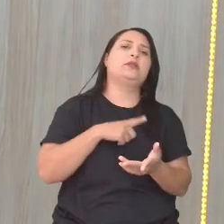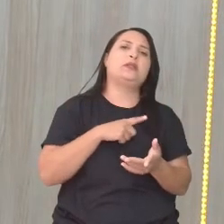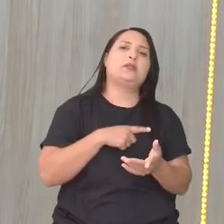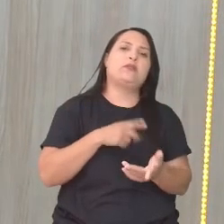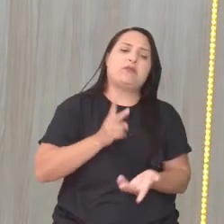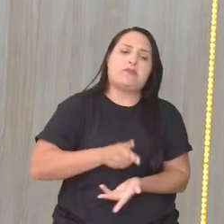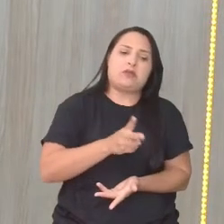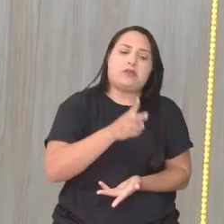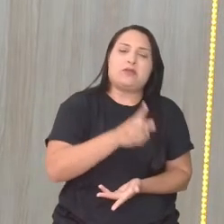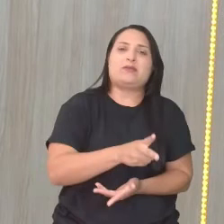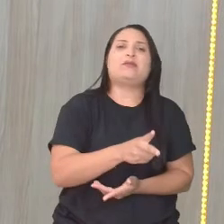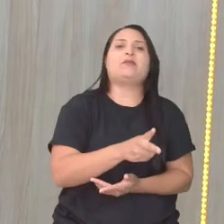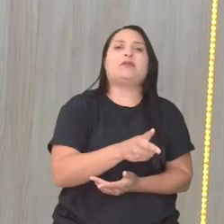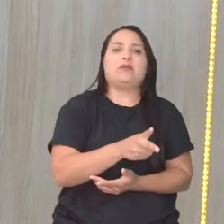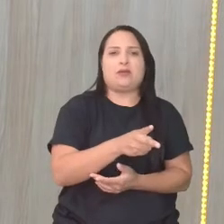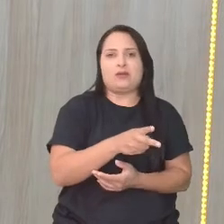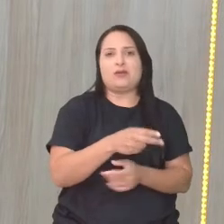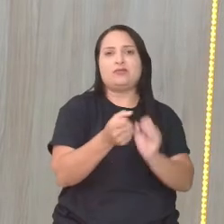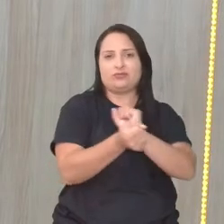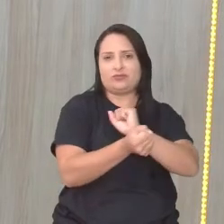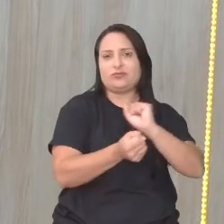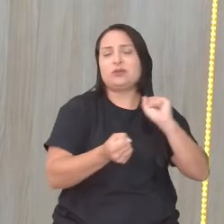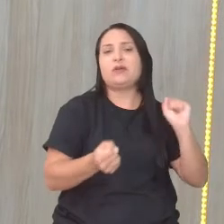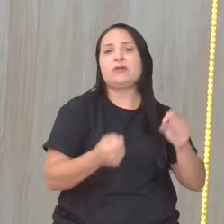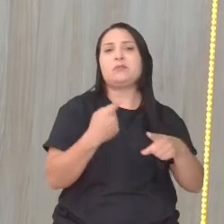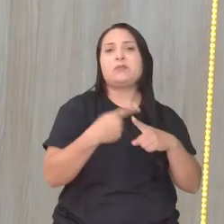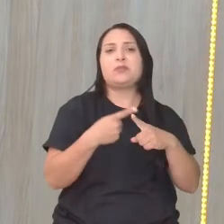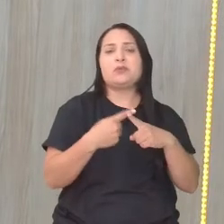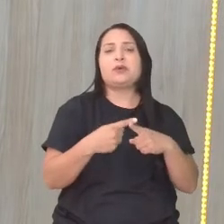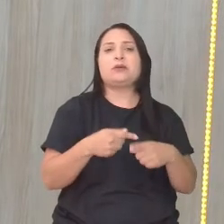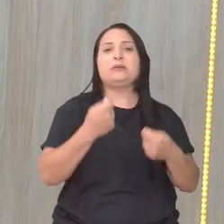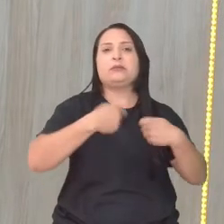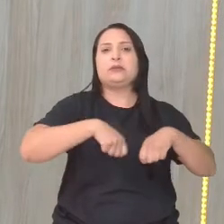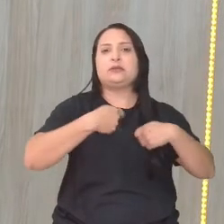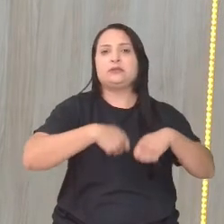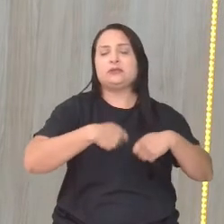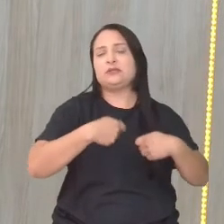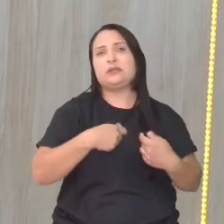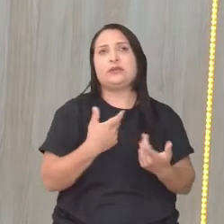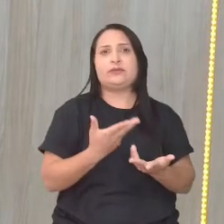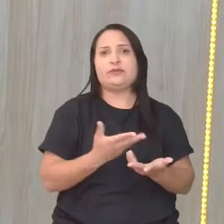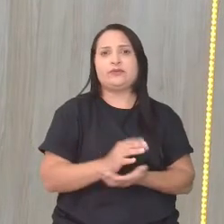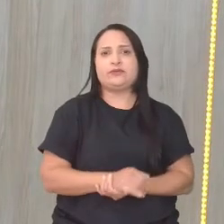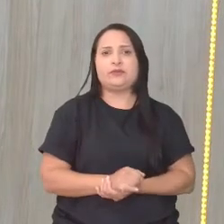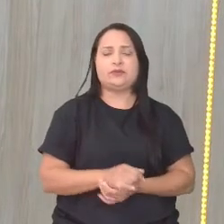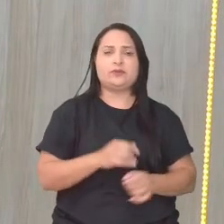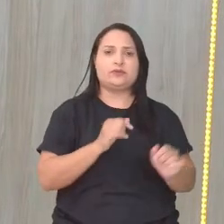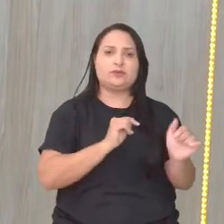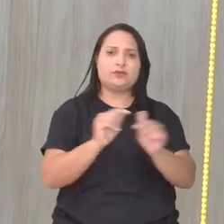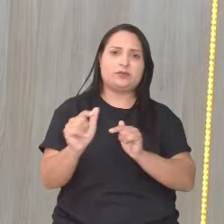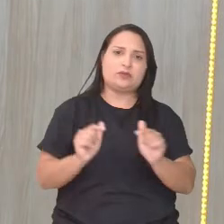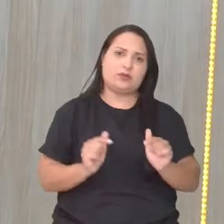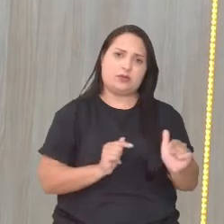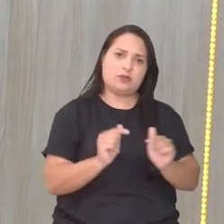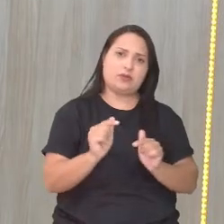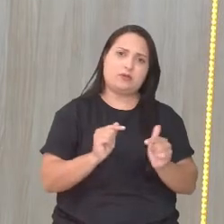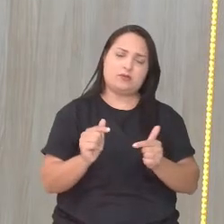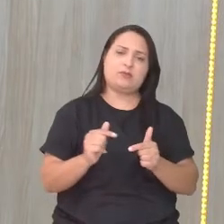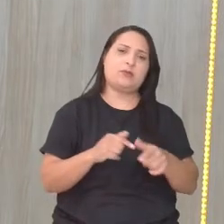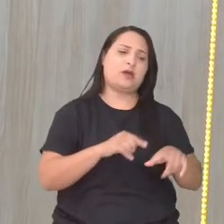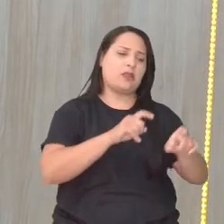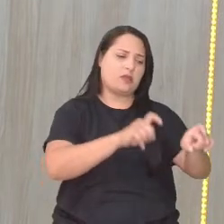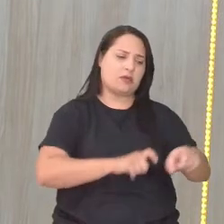de obra escrava, né? Porque eles precisavam ali desses trabalhadores trabalhando nas suas